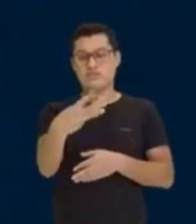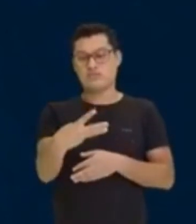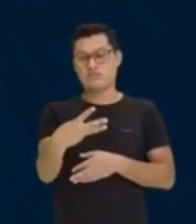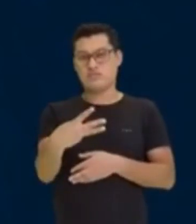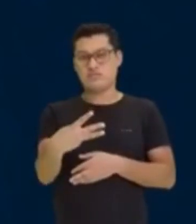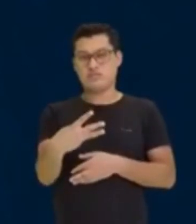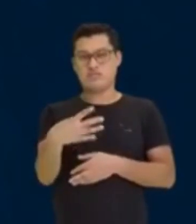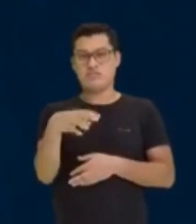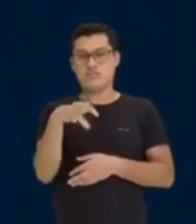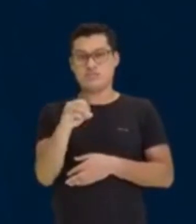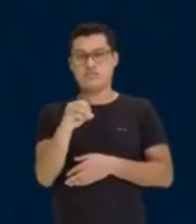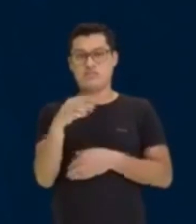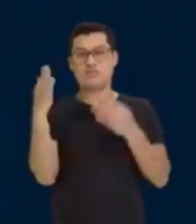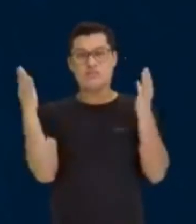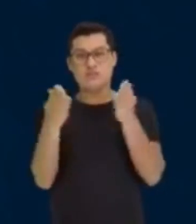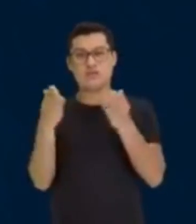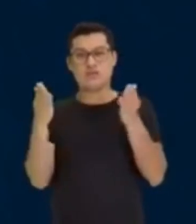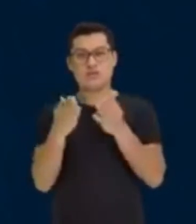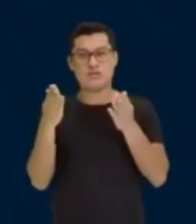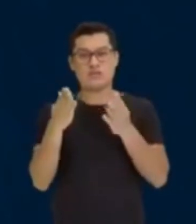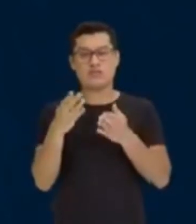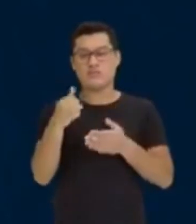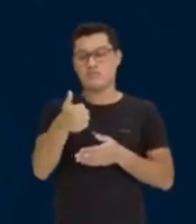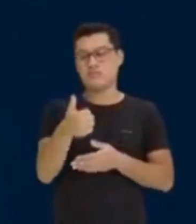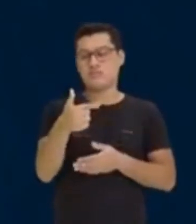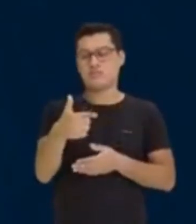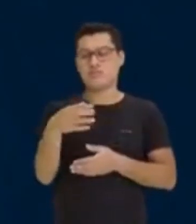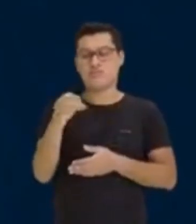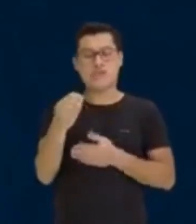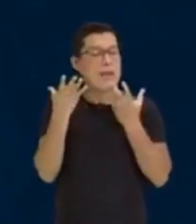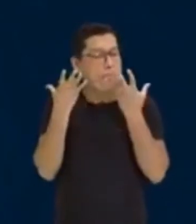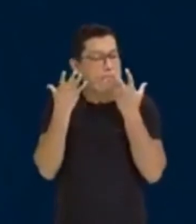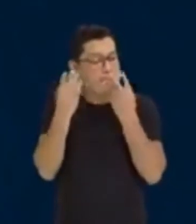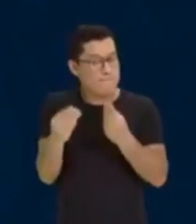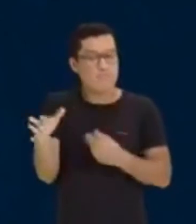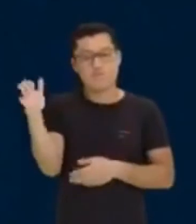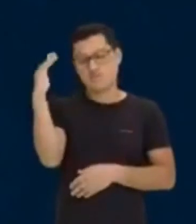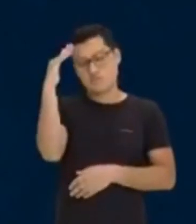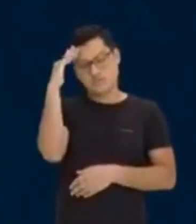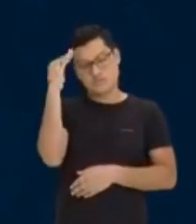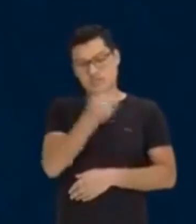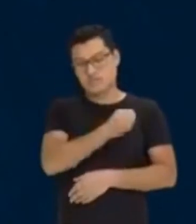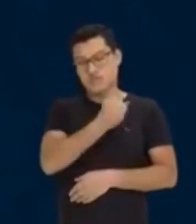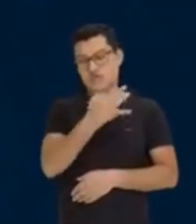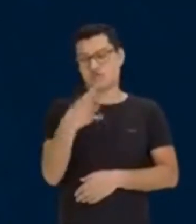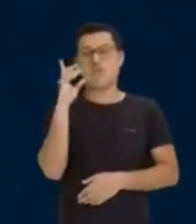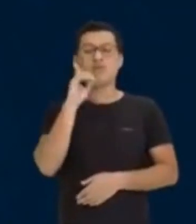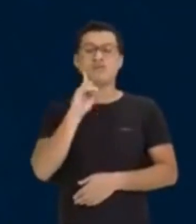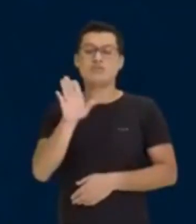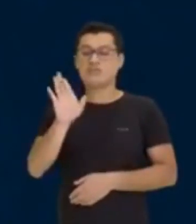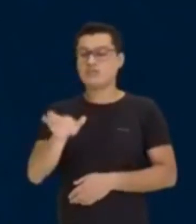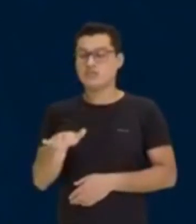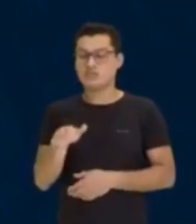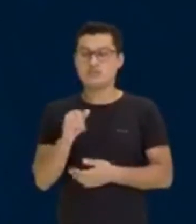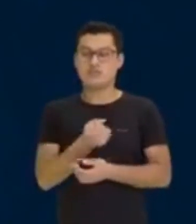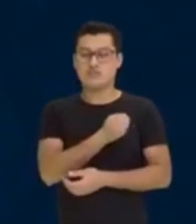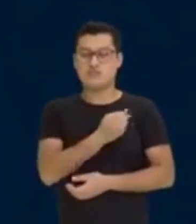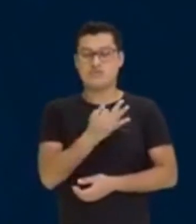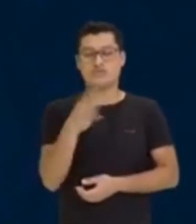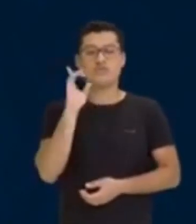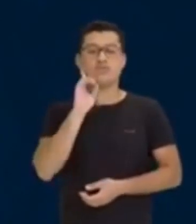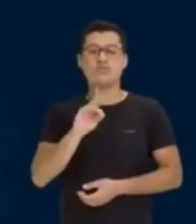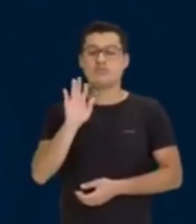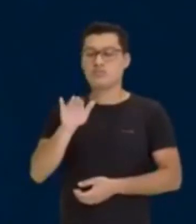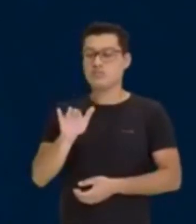alimentos. Agora, como são 120 soldados, é muito mais soldados. O número de dias vai diminuir. Se o número de dias vai